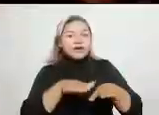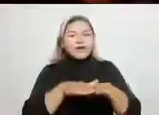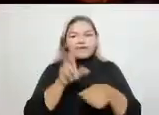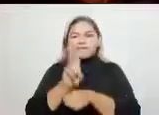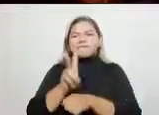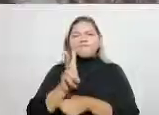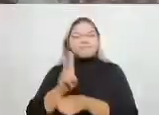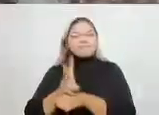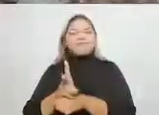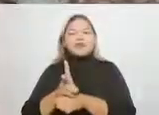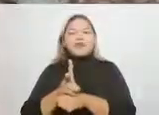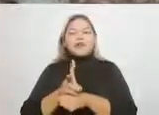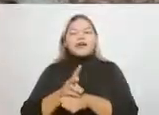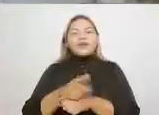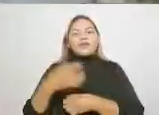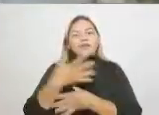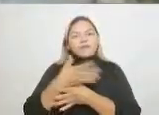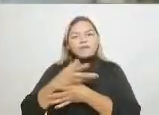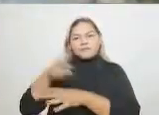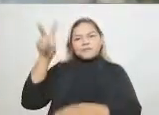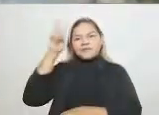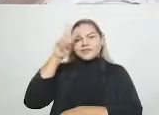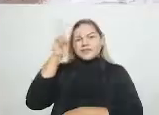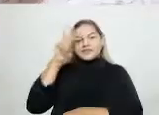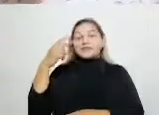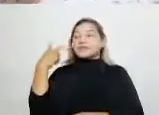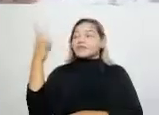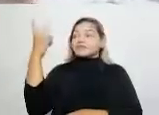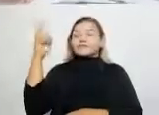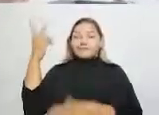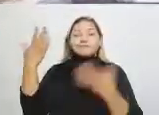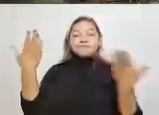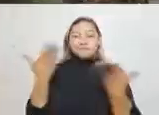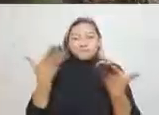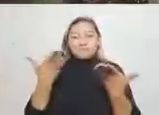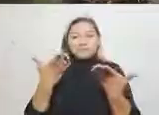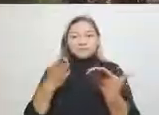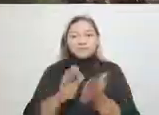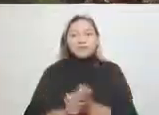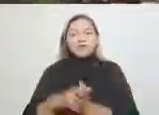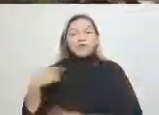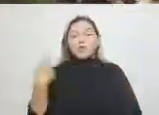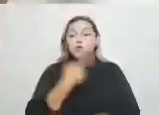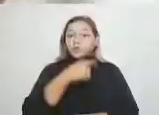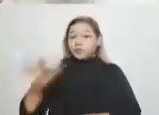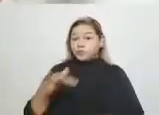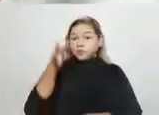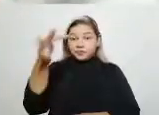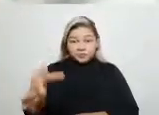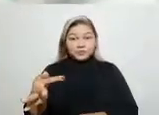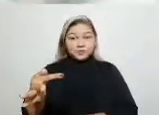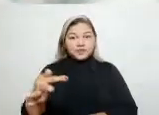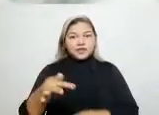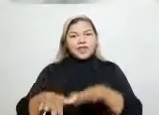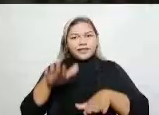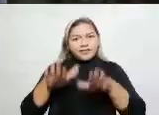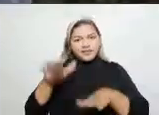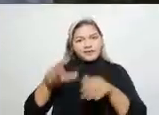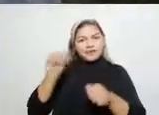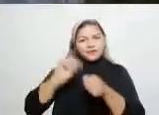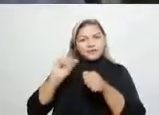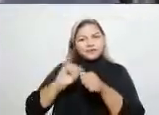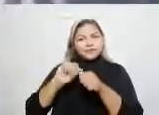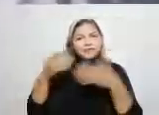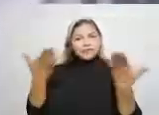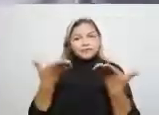cuidadas, uma cidade histórica que valoriza o seu presente. O nosso futuro depende